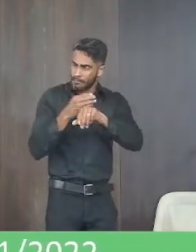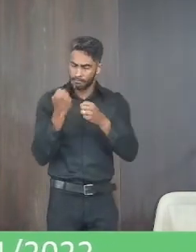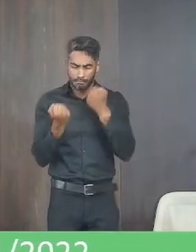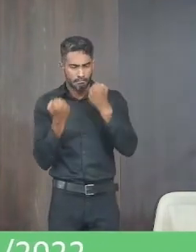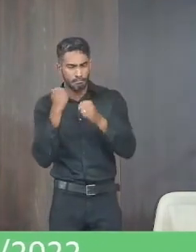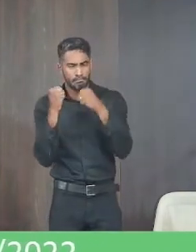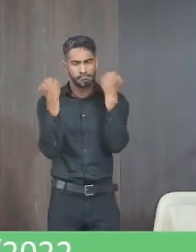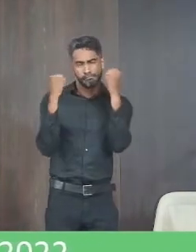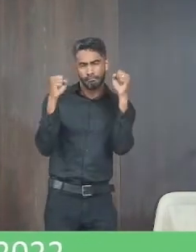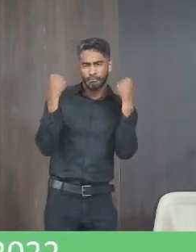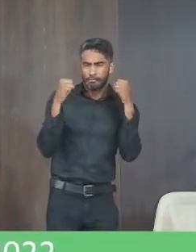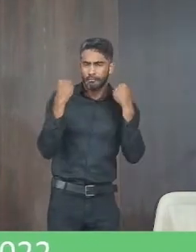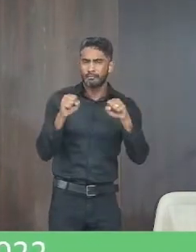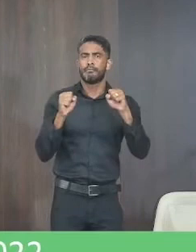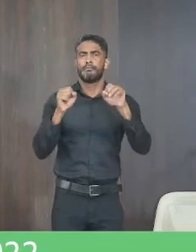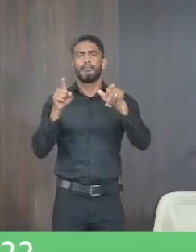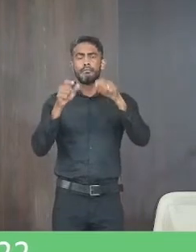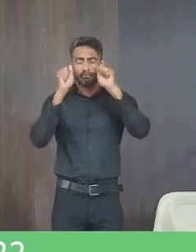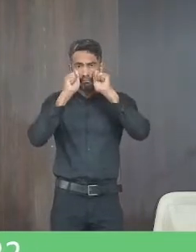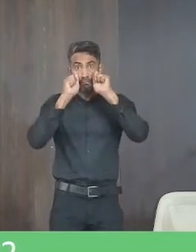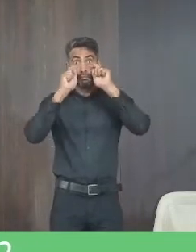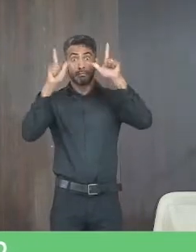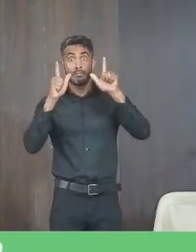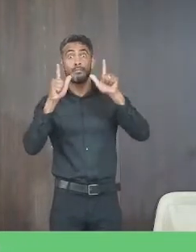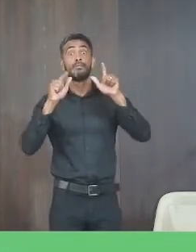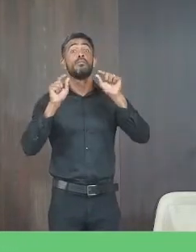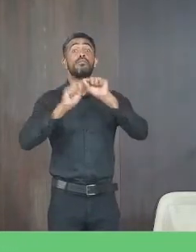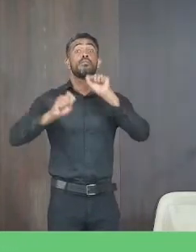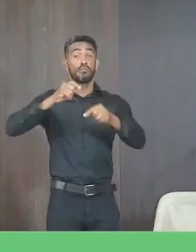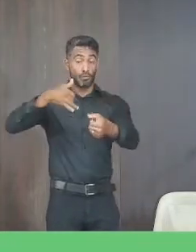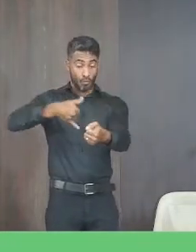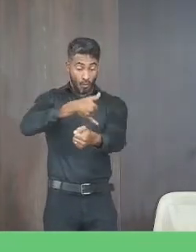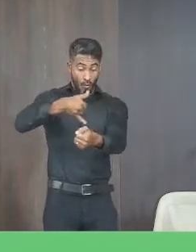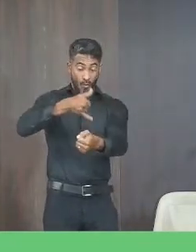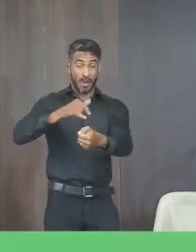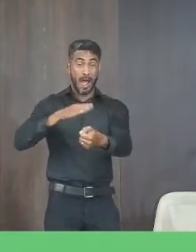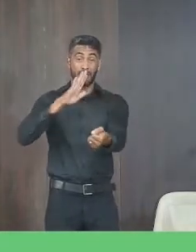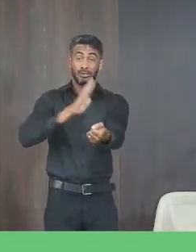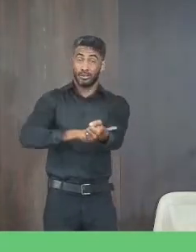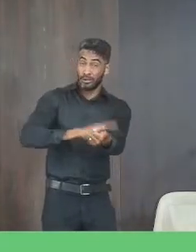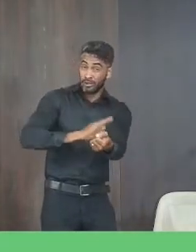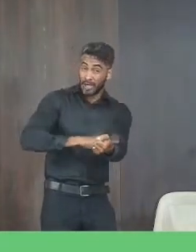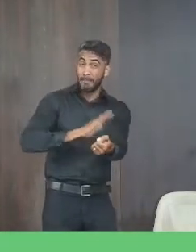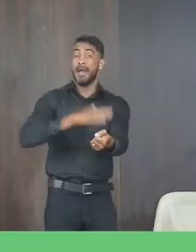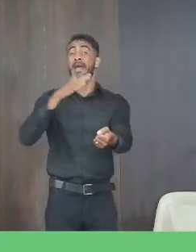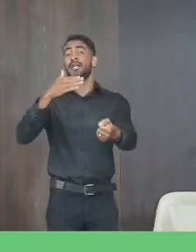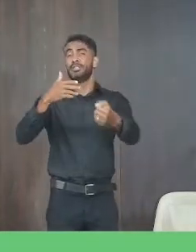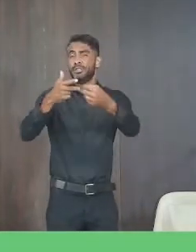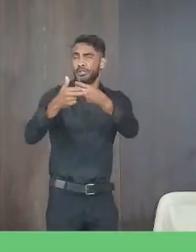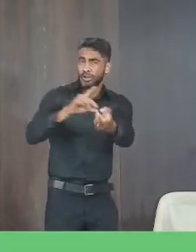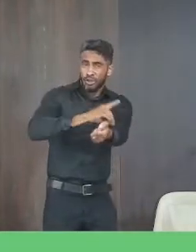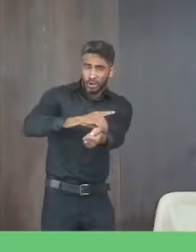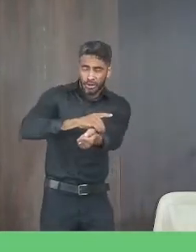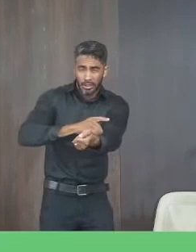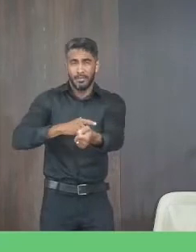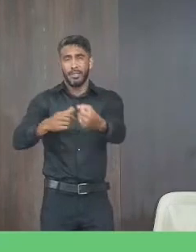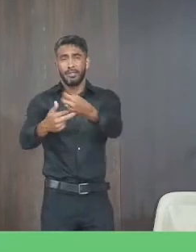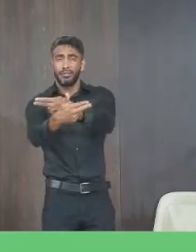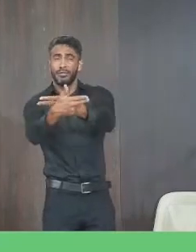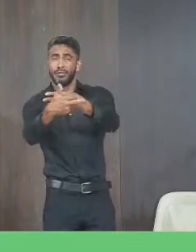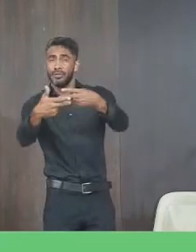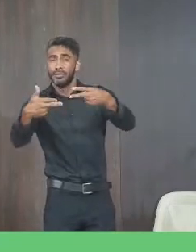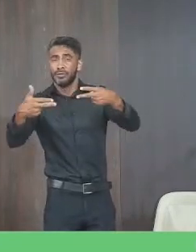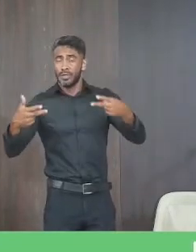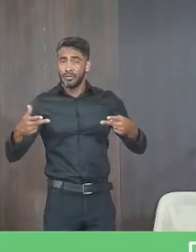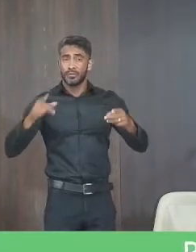atividade física alertar sobre o colesterol alto diabetes pertença obesidade conscientizar